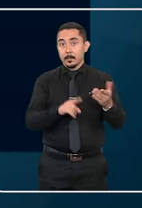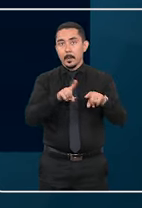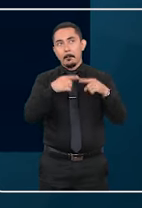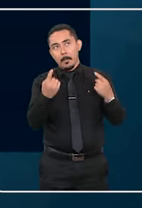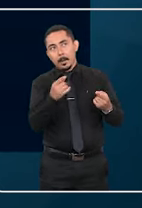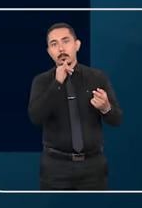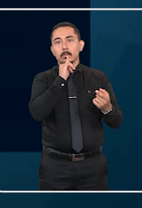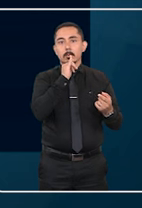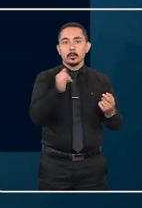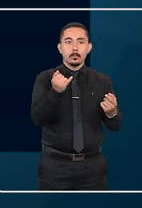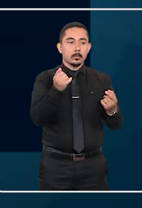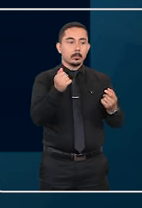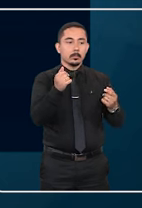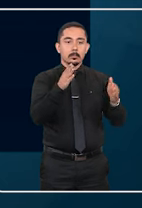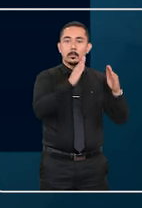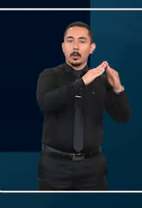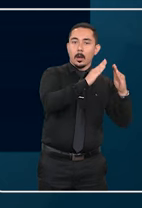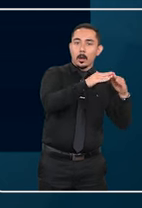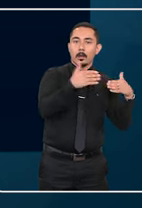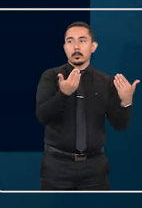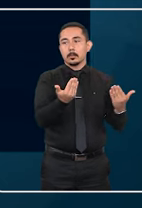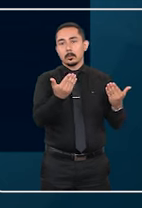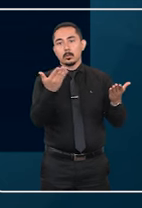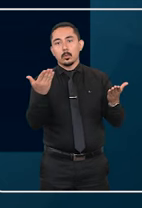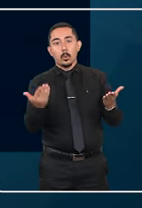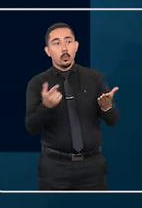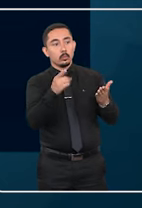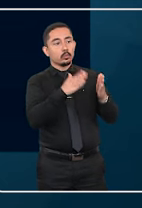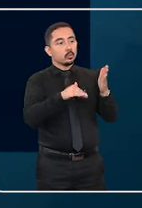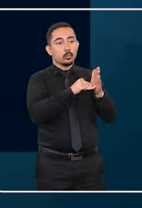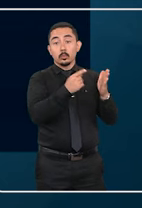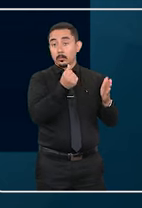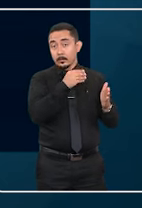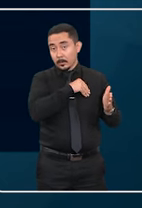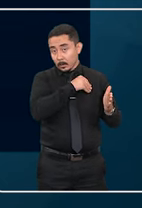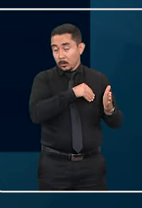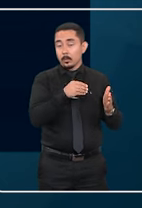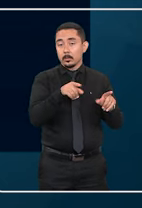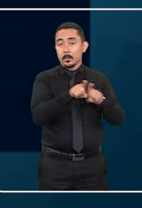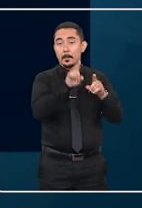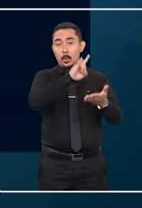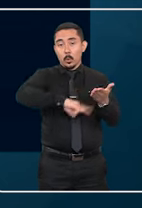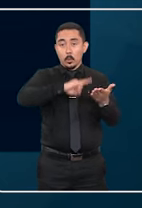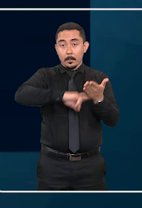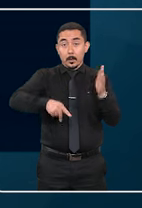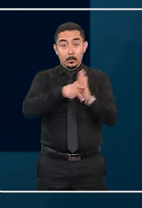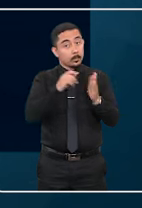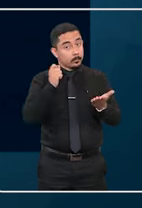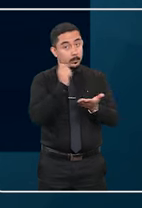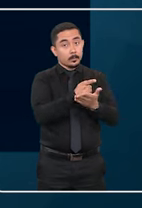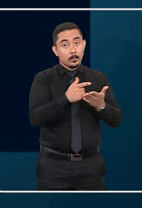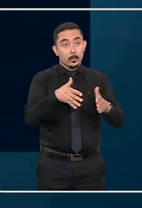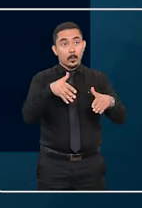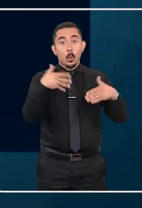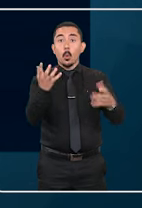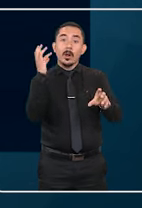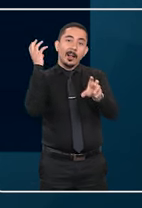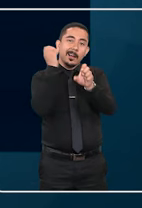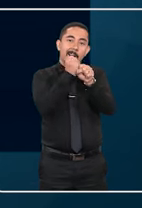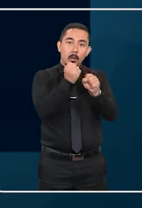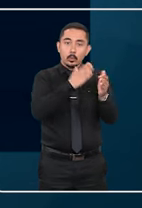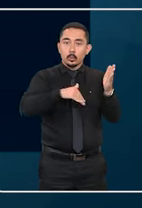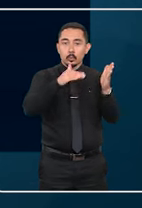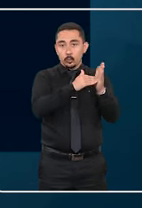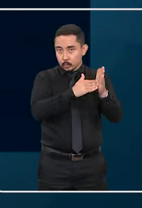a aspectos como a identificação do sujeito passivo, a alíquota aplicável, os documentos relativos ao pagamento ou o